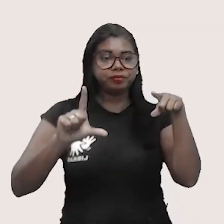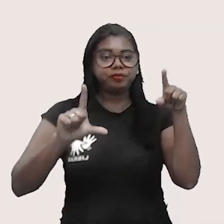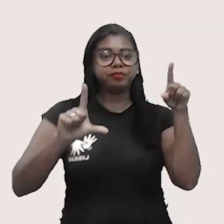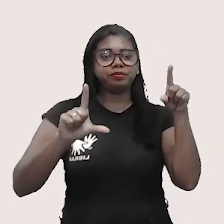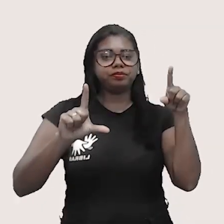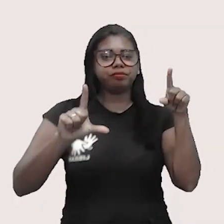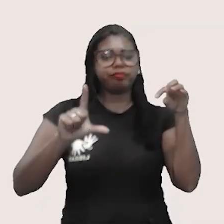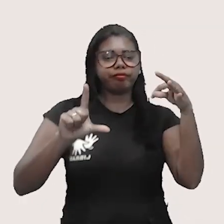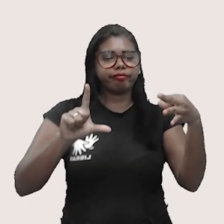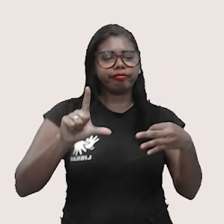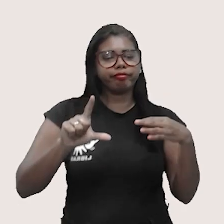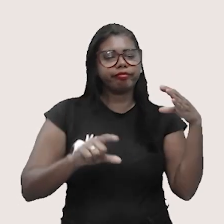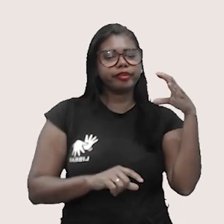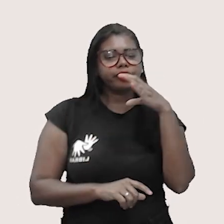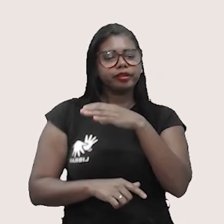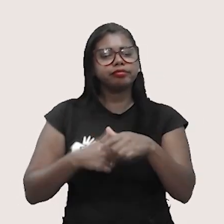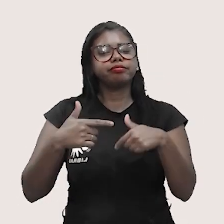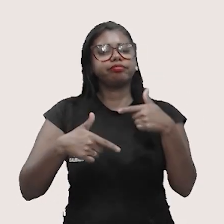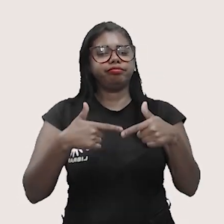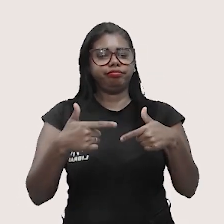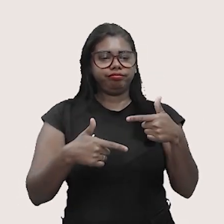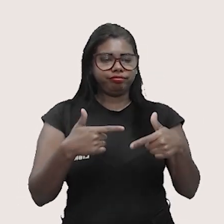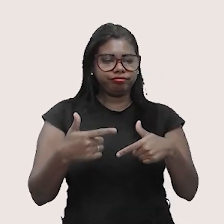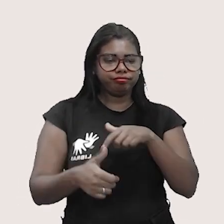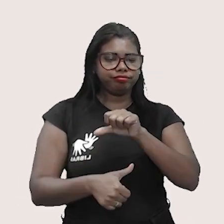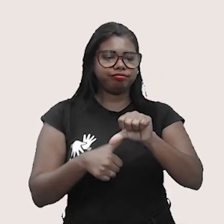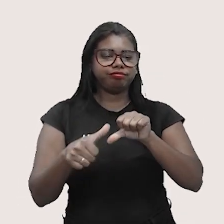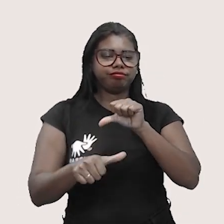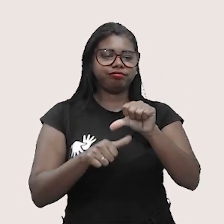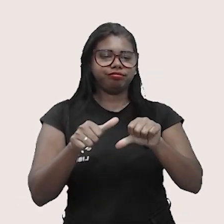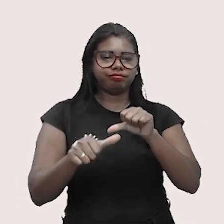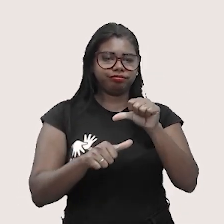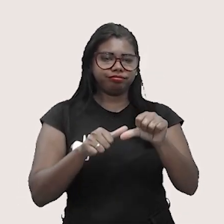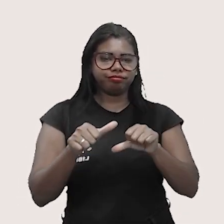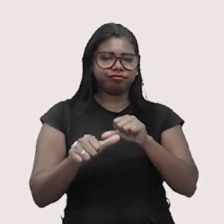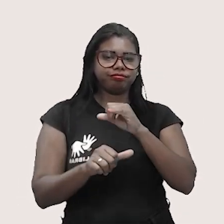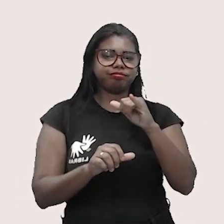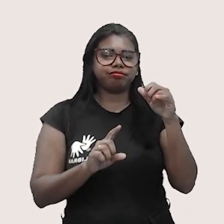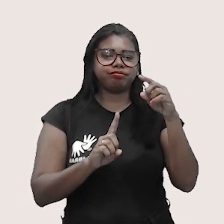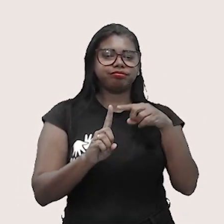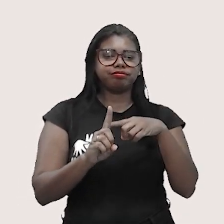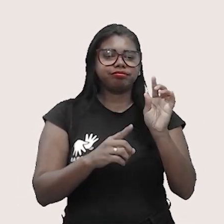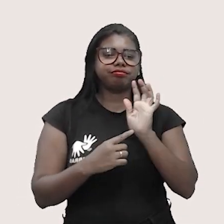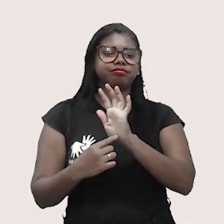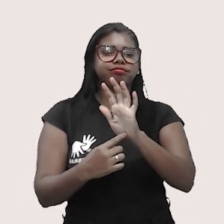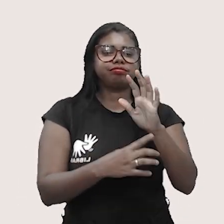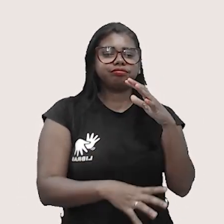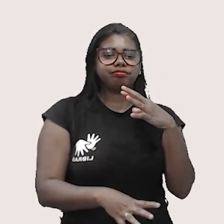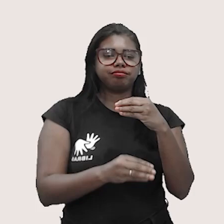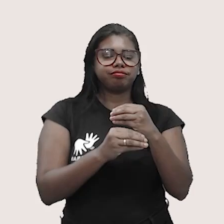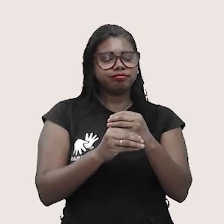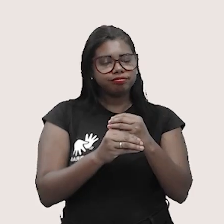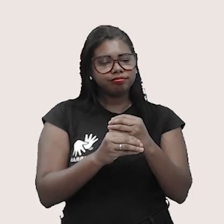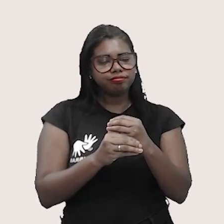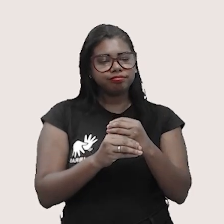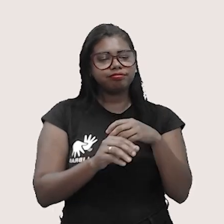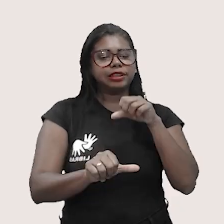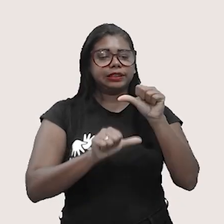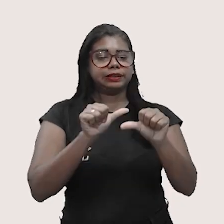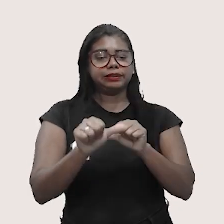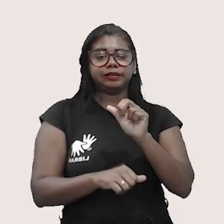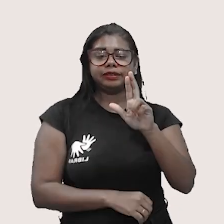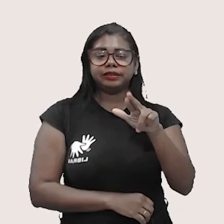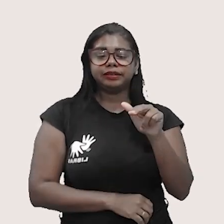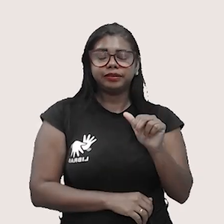gera trabalho. Na transformação isobárica, por sua vez, é a única transformação que não altera